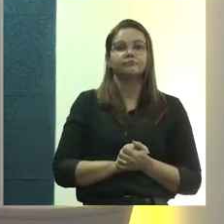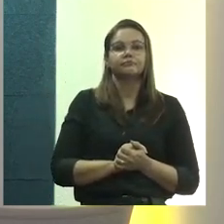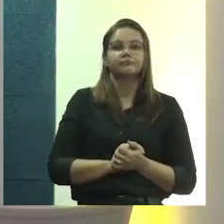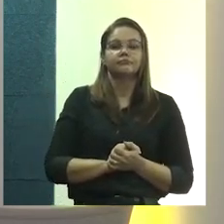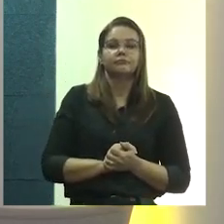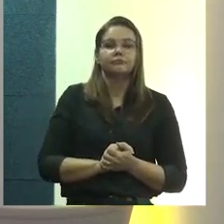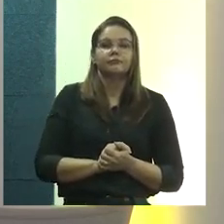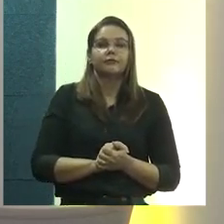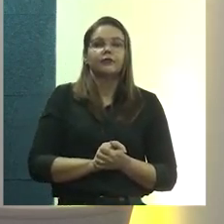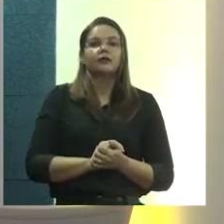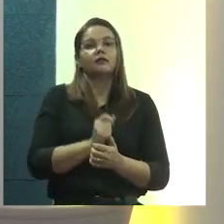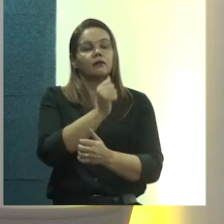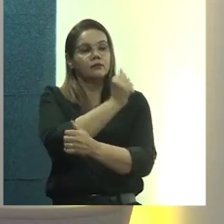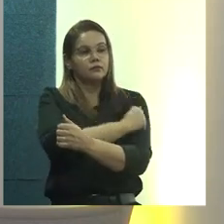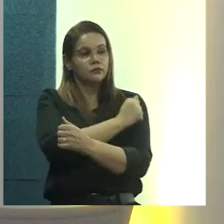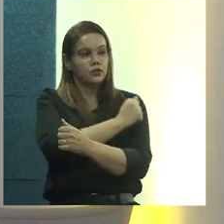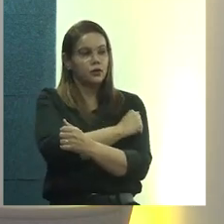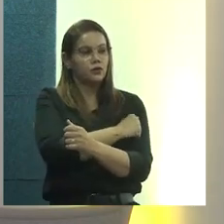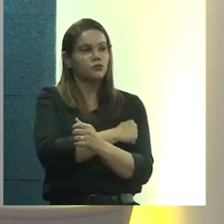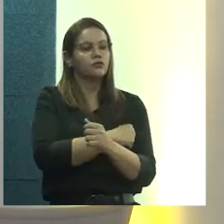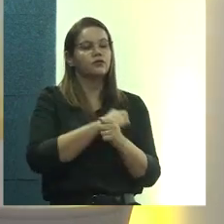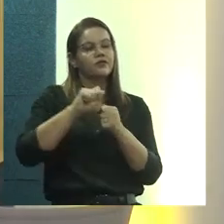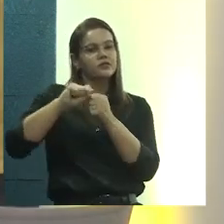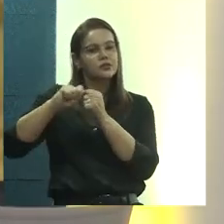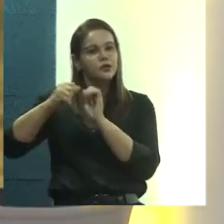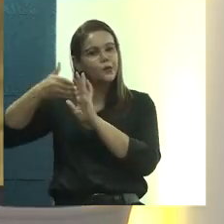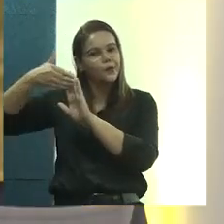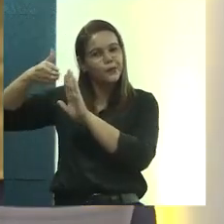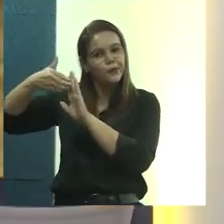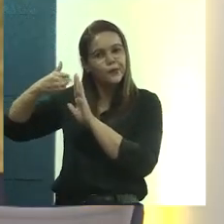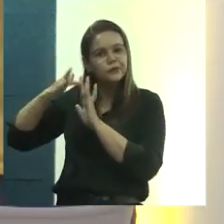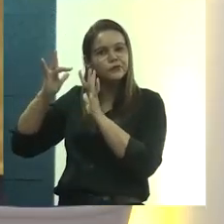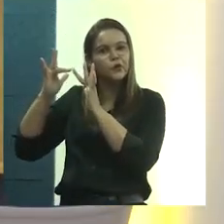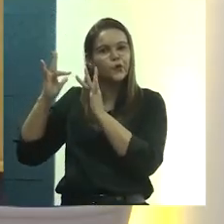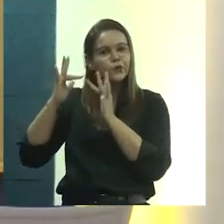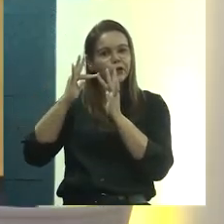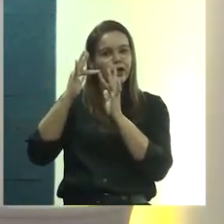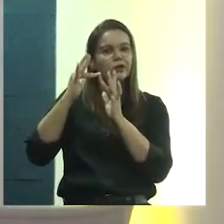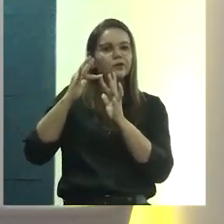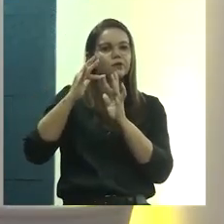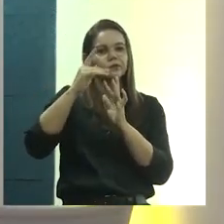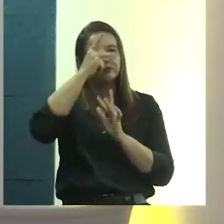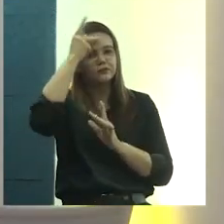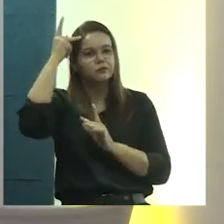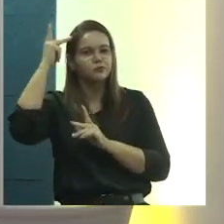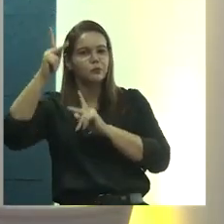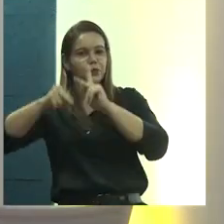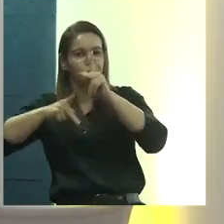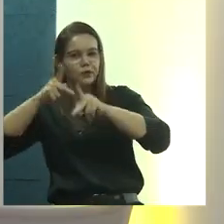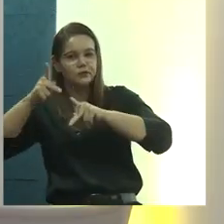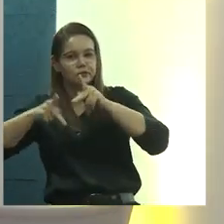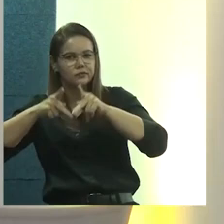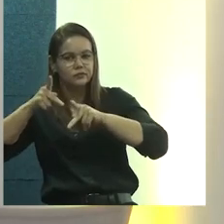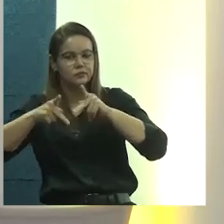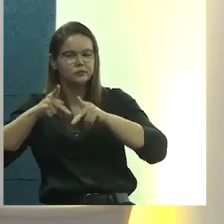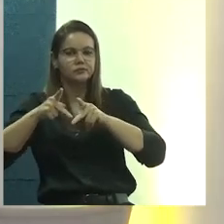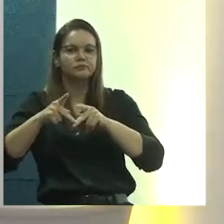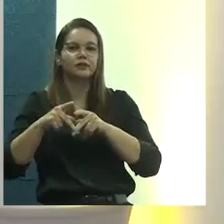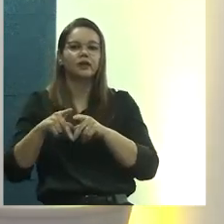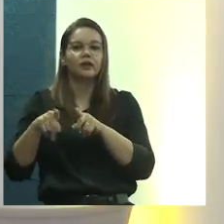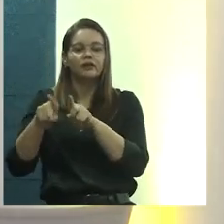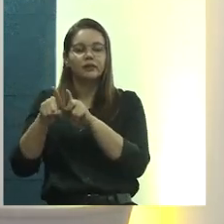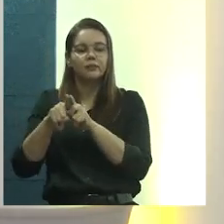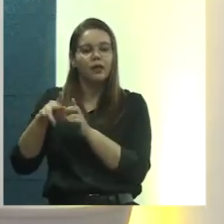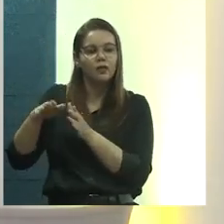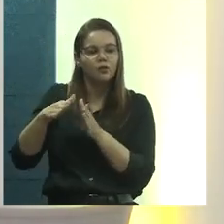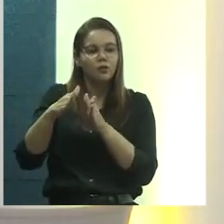Aqui, então, os alunos fazendo propostas, entrando em contato com os moradores, já abrindo caminho,